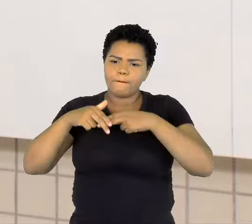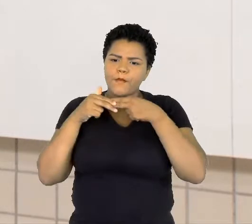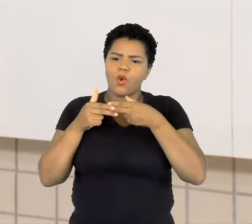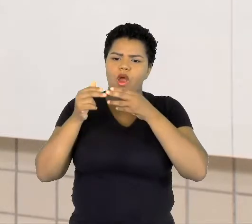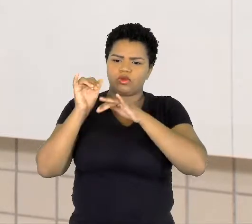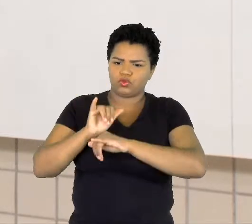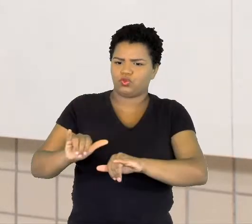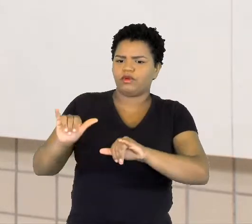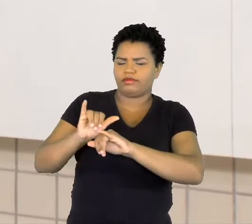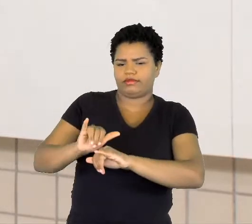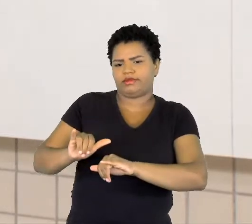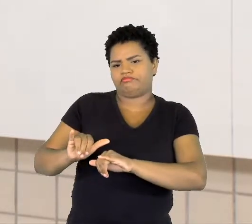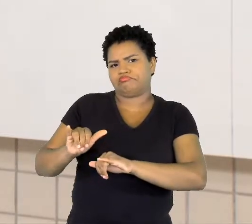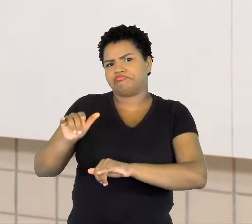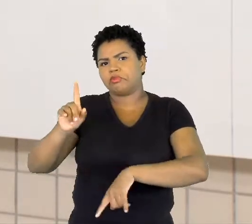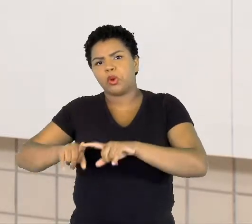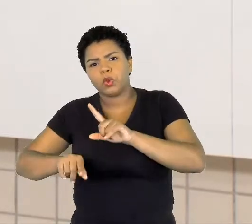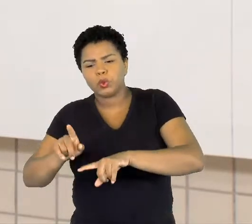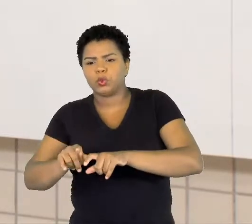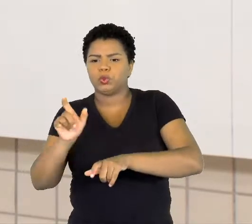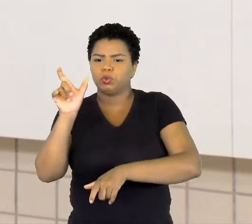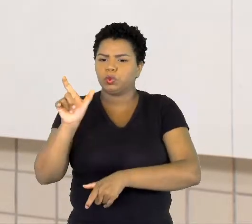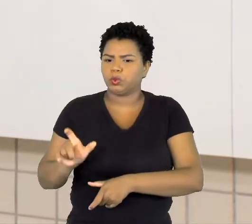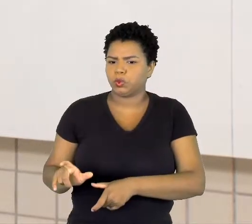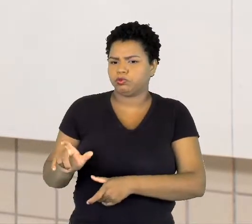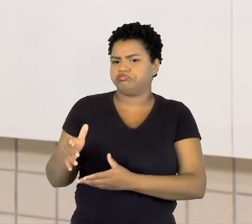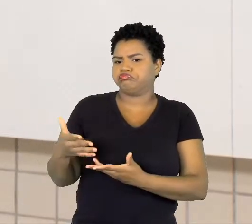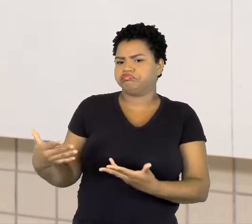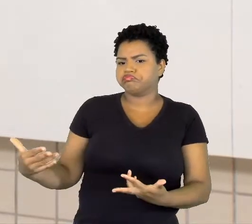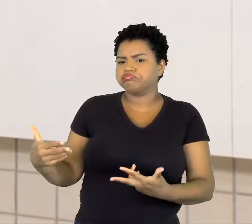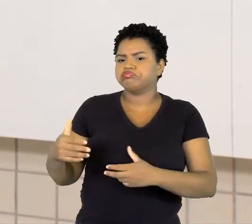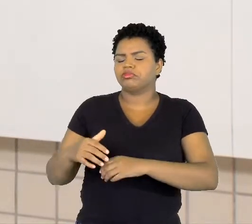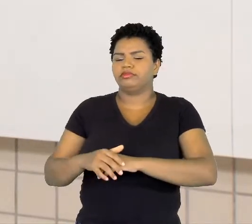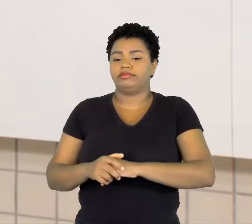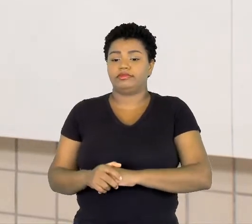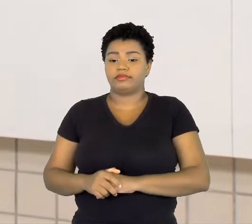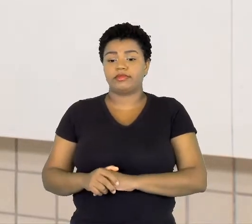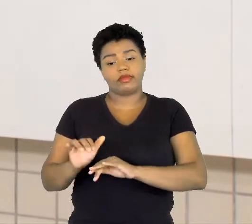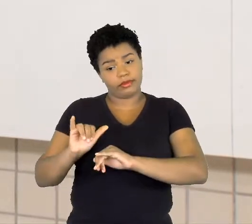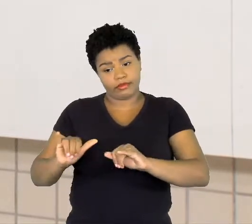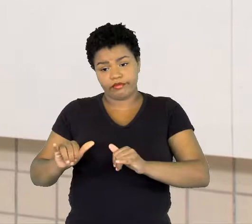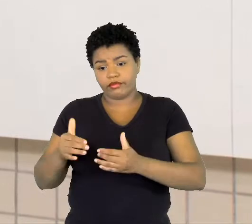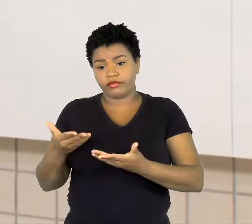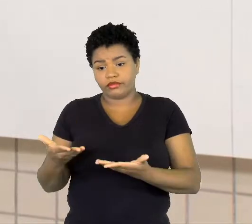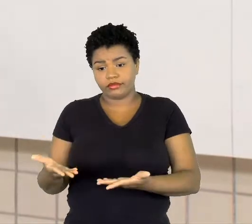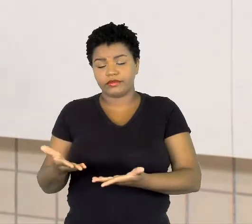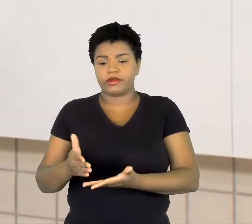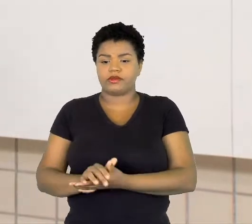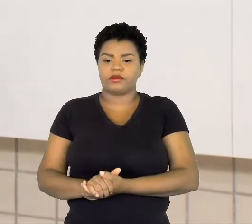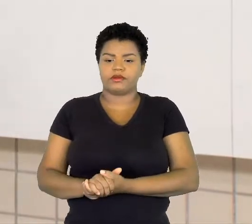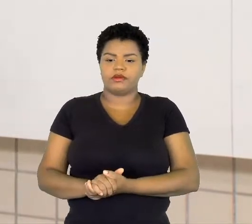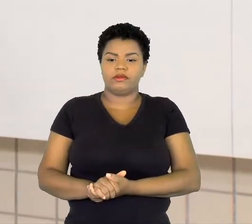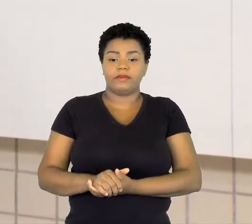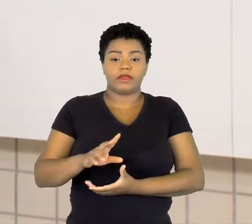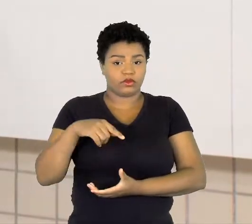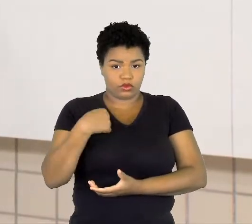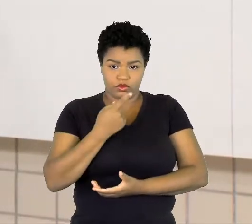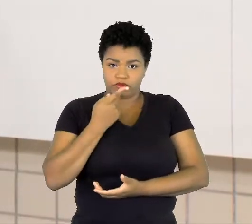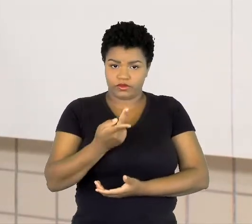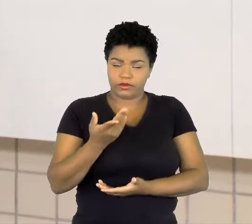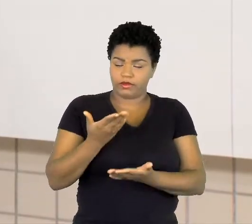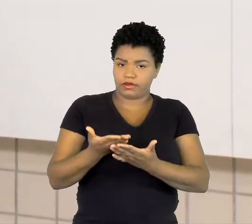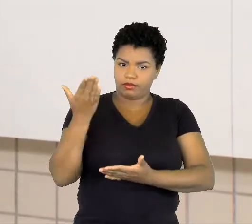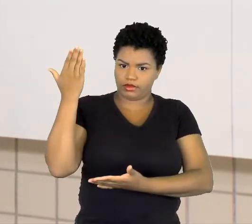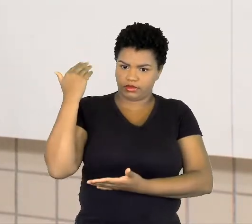um produto, uma ação. Então, a publicidade é exatamente isso. Como a gente falou na outra aula, elas